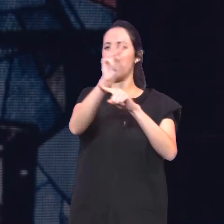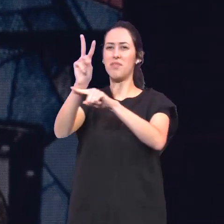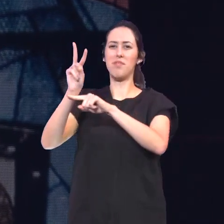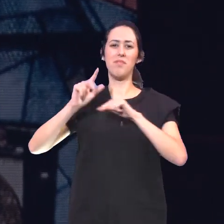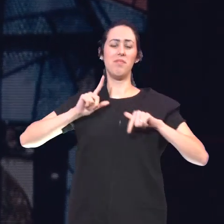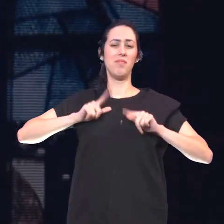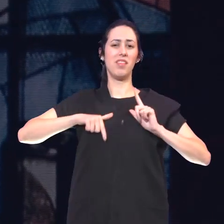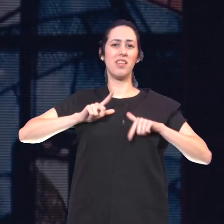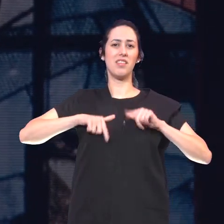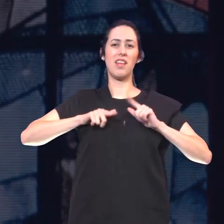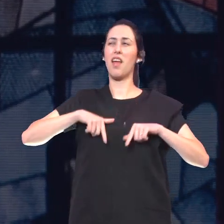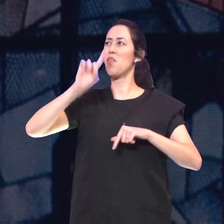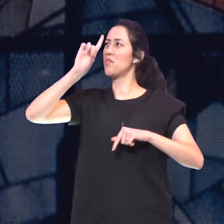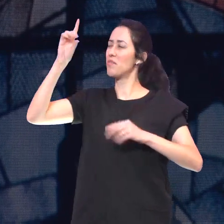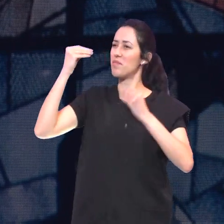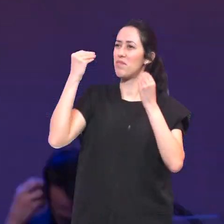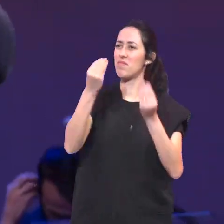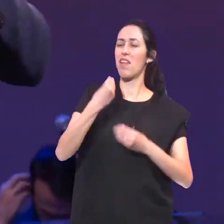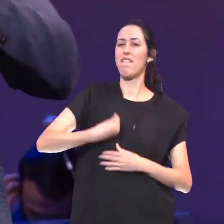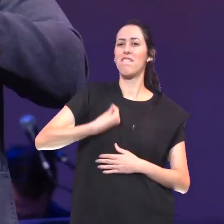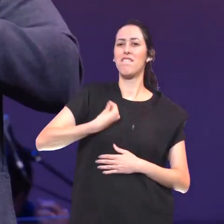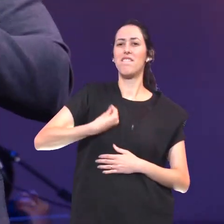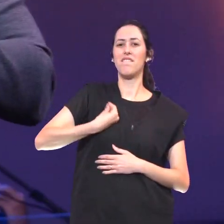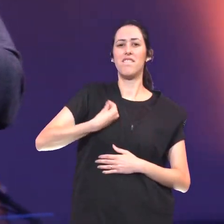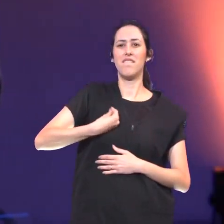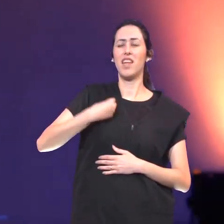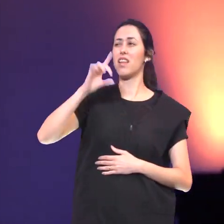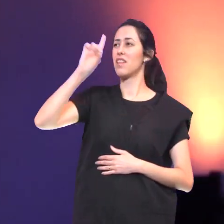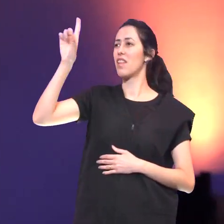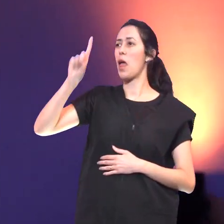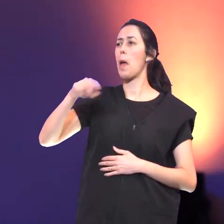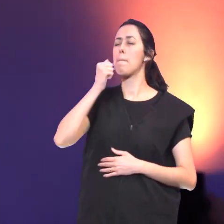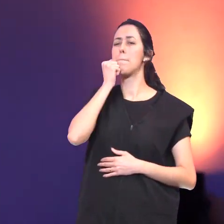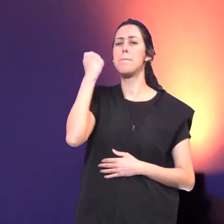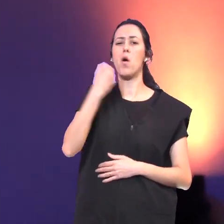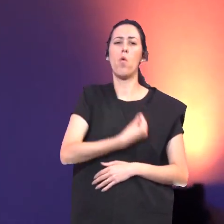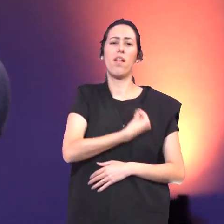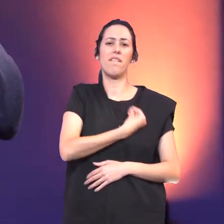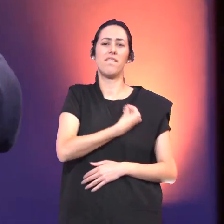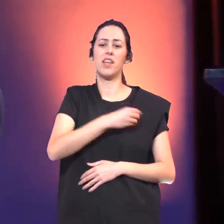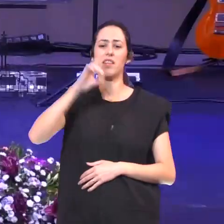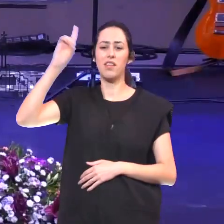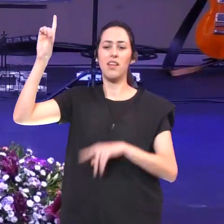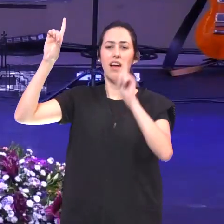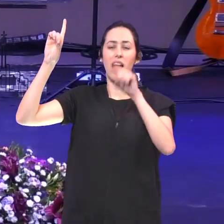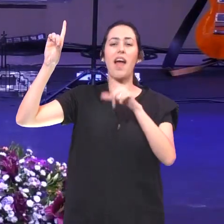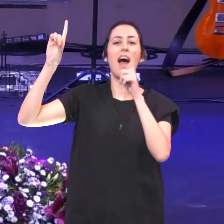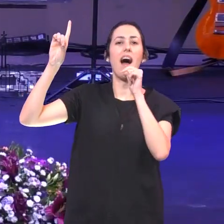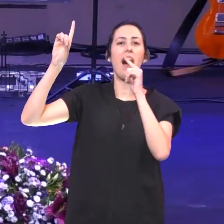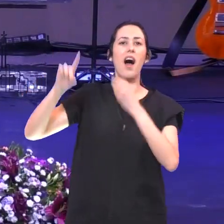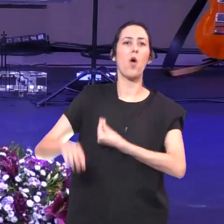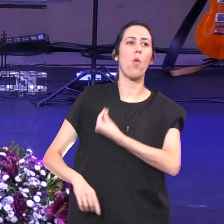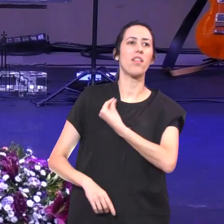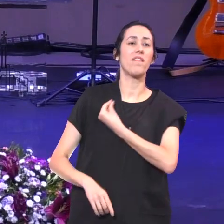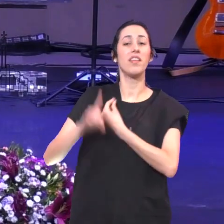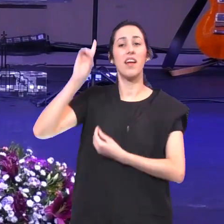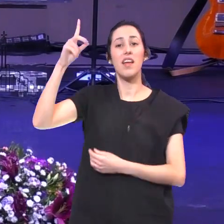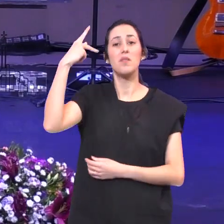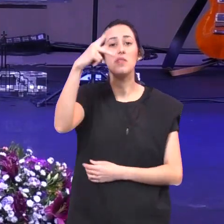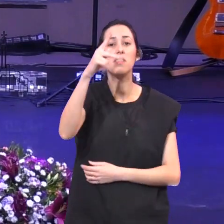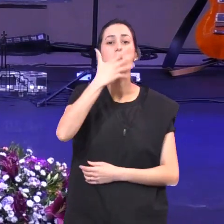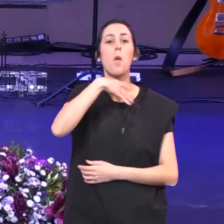Ele é a Ressurreição E a Vida Ele é o Pão Da Vida Ele é a Água Da Vida Ele é o Teu Pai